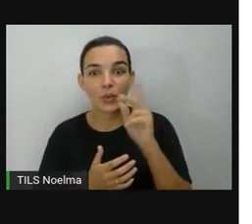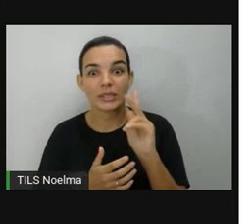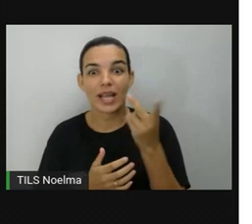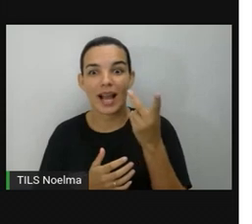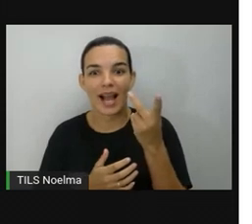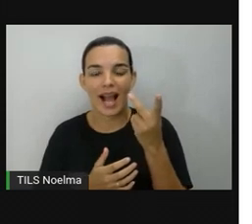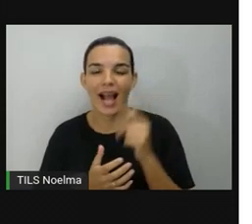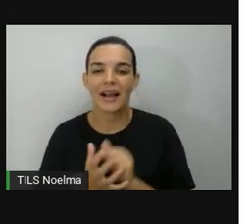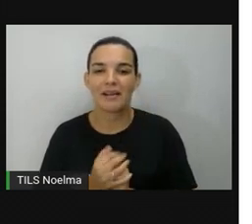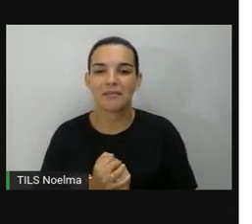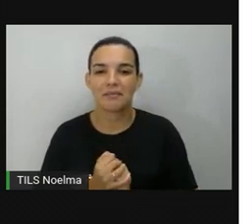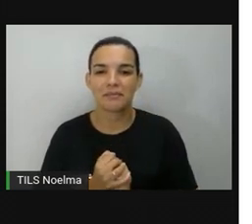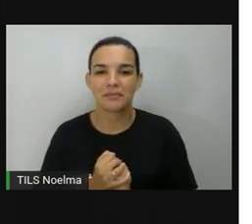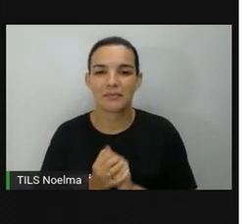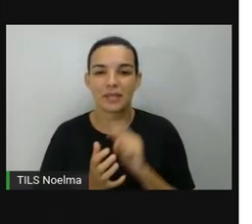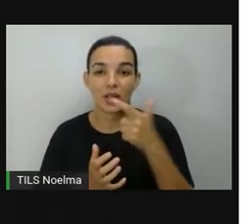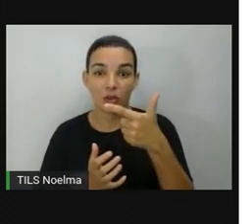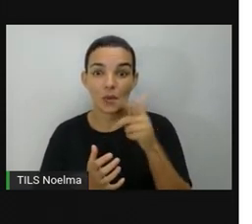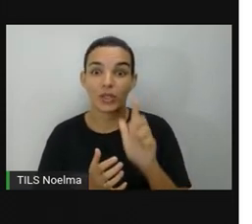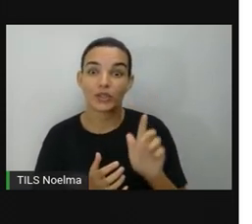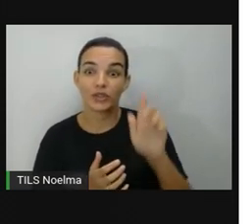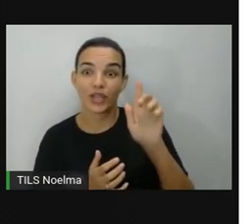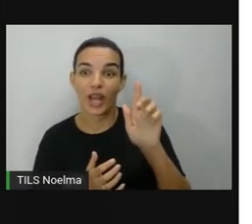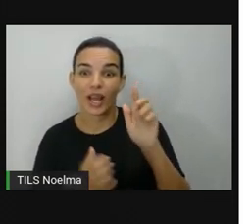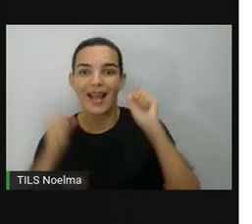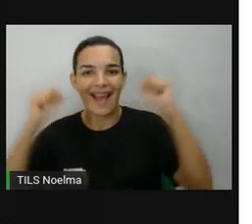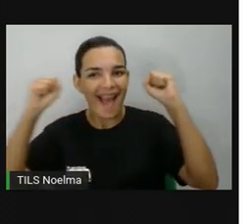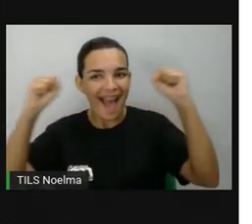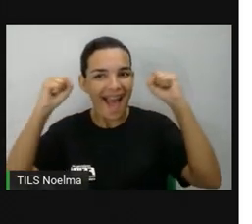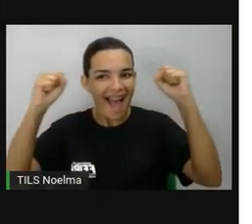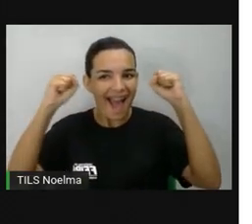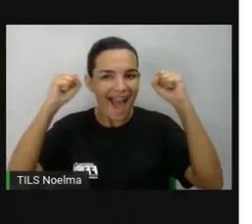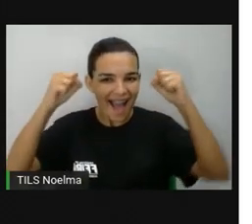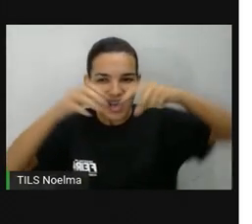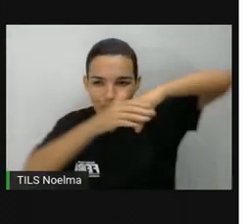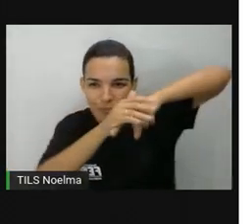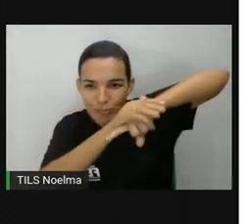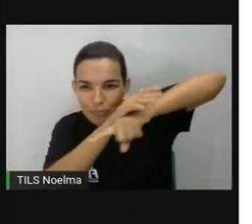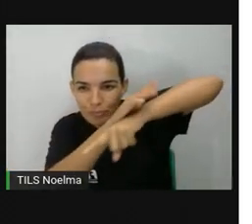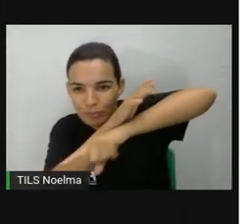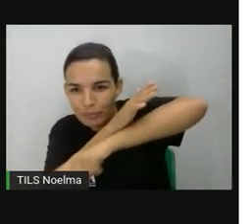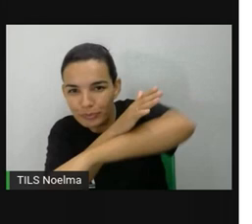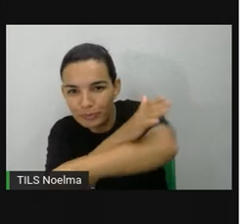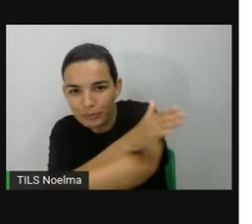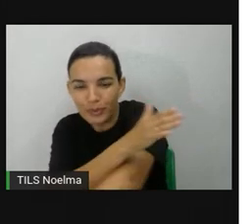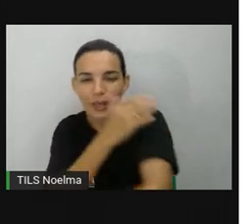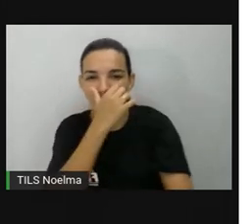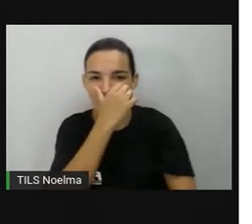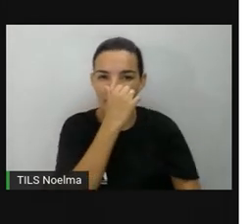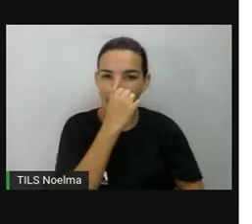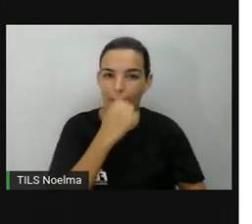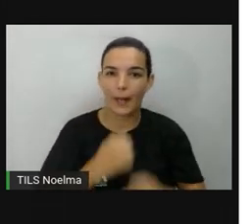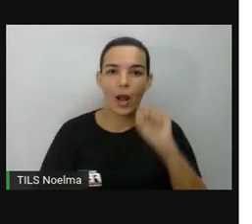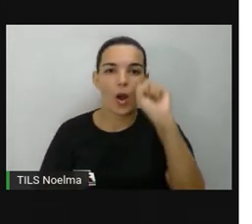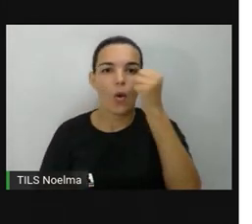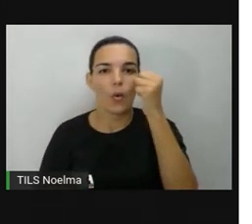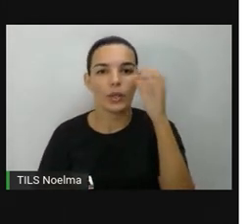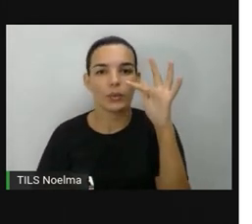2 de 3 2E Você já eliminou 1 contra torpedeiros 8E